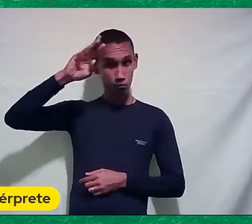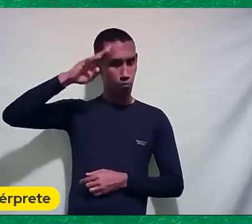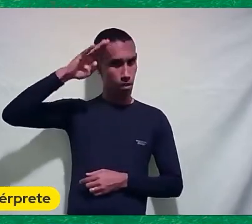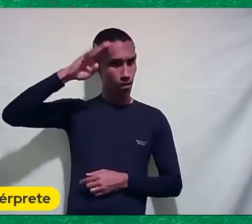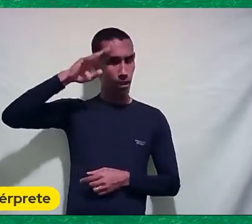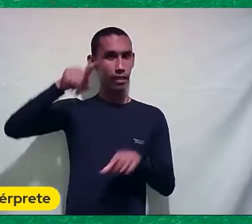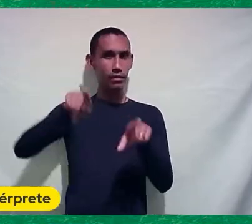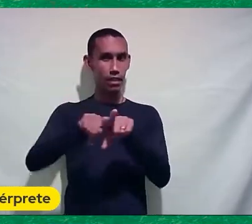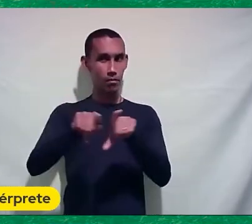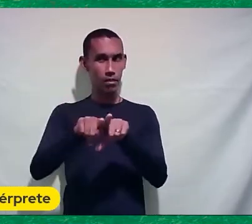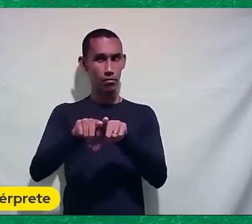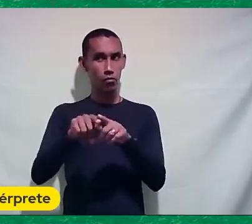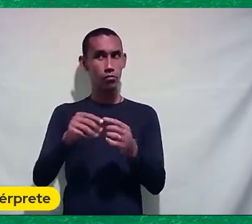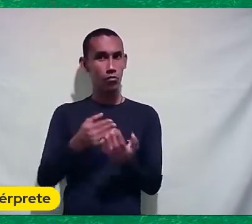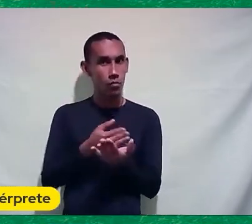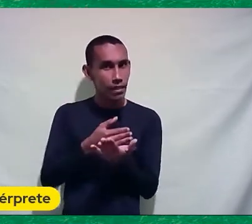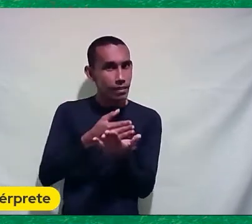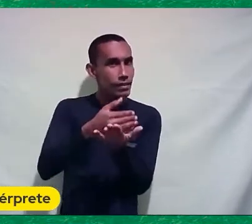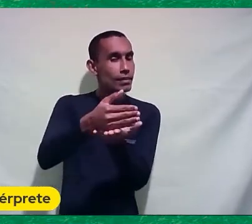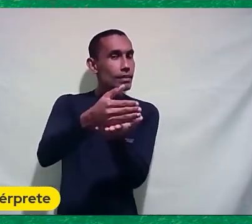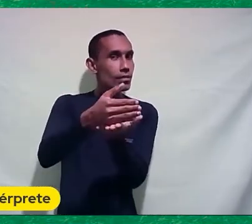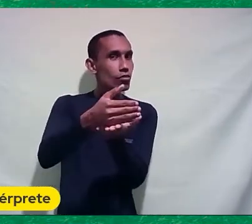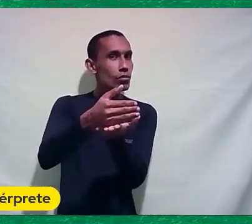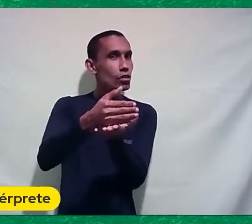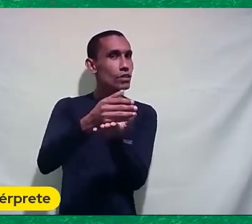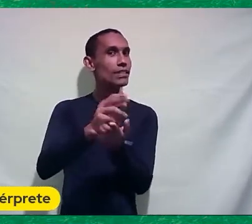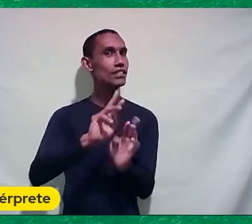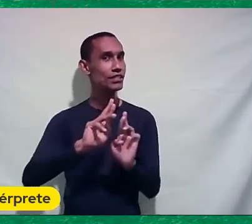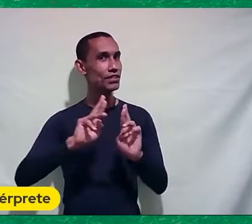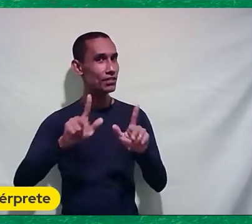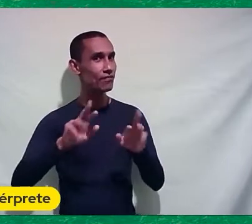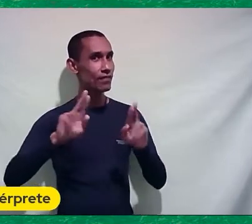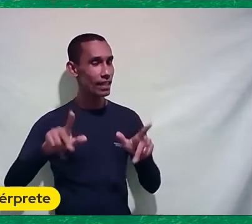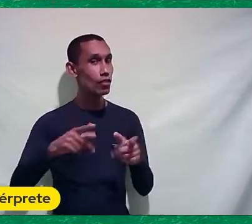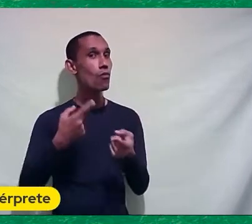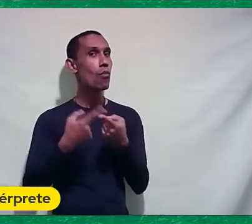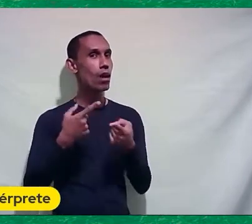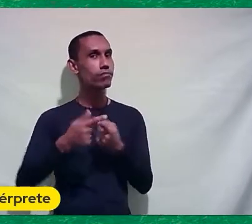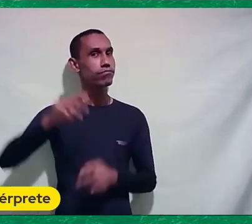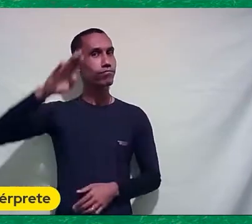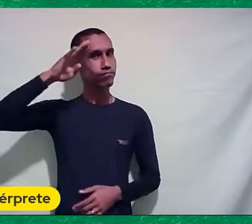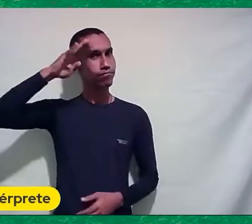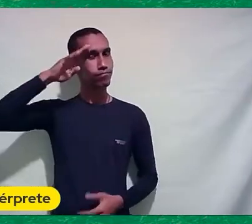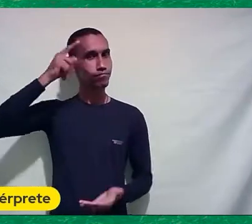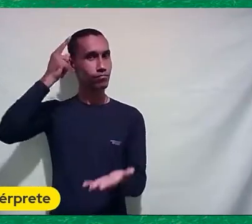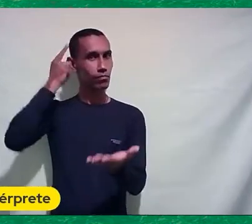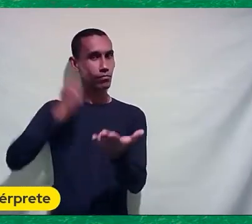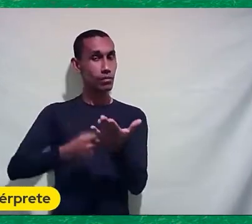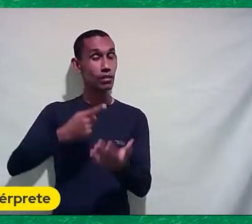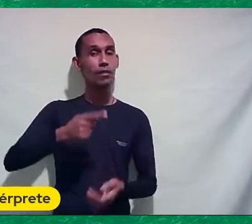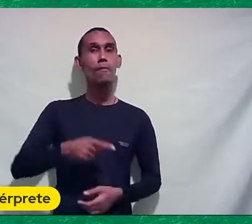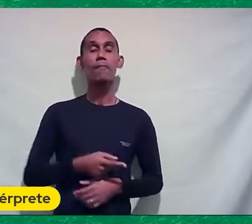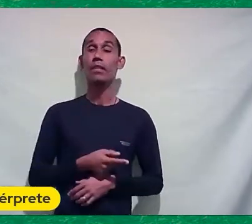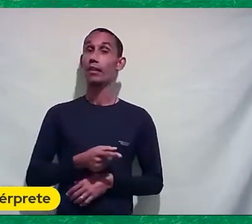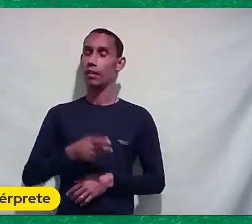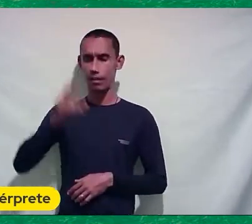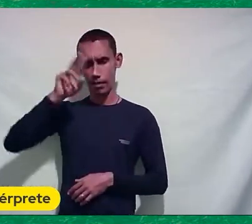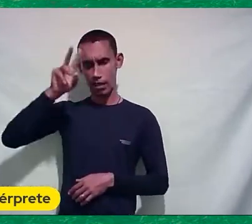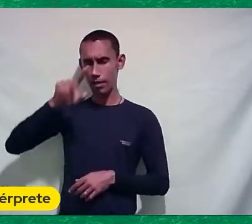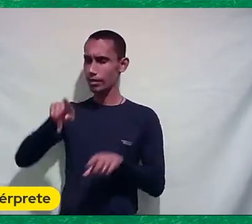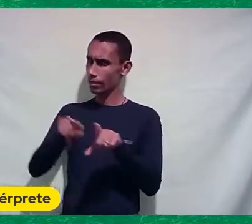Saiu Pré-montado De uma outra maneira De outra maneira Você deve saber Mais do que eu Realmente